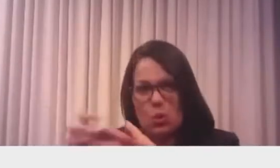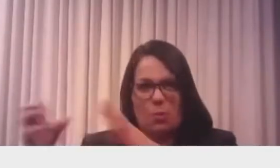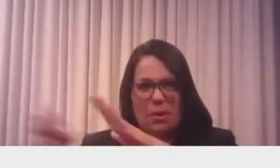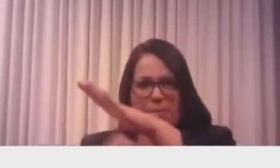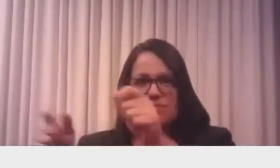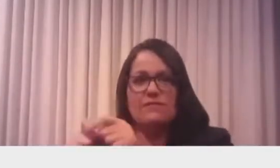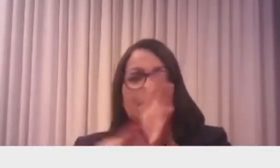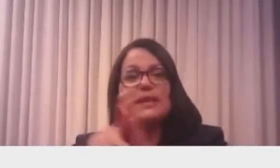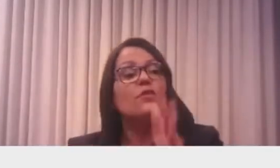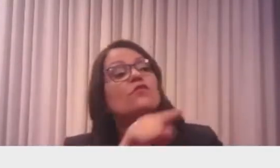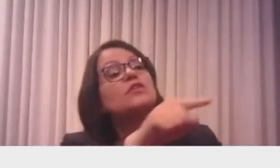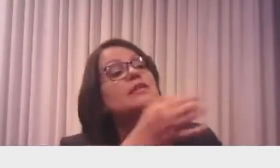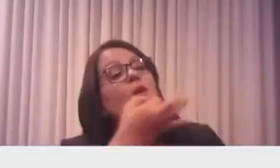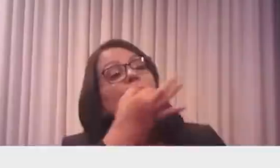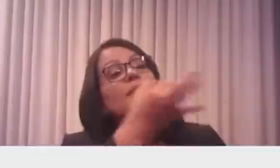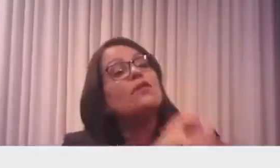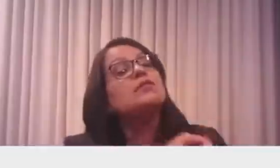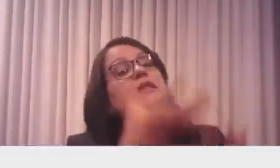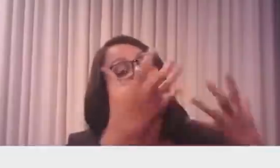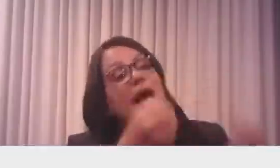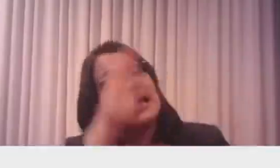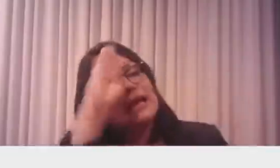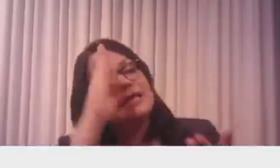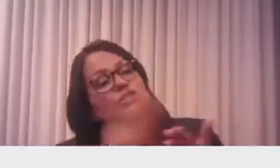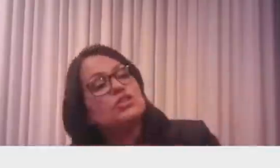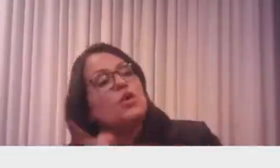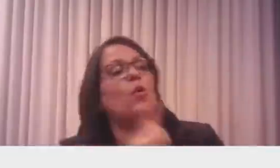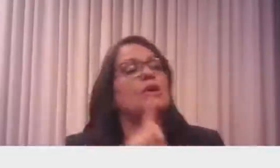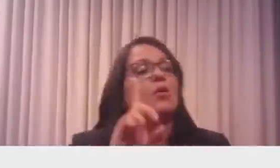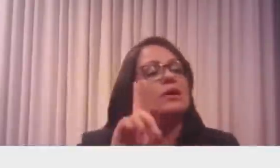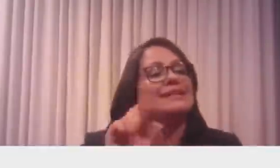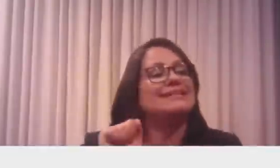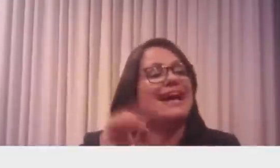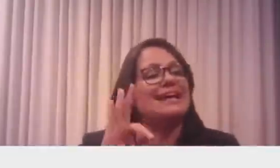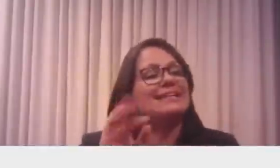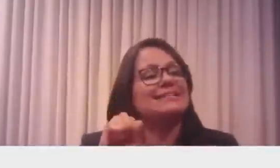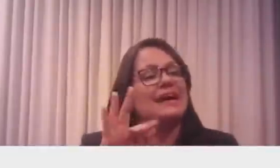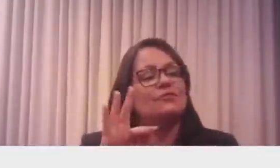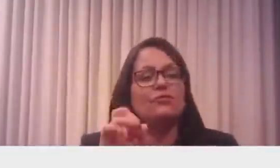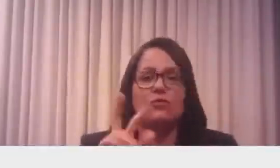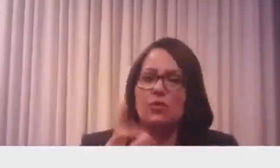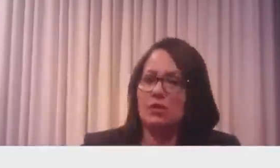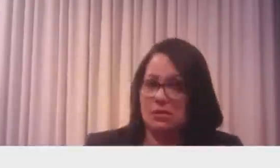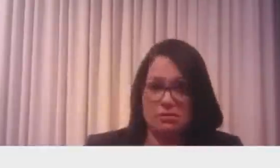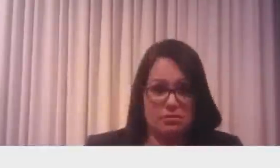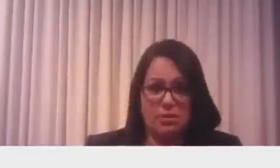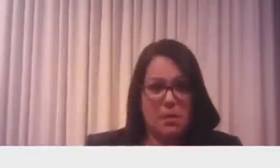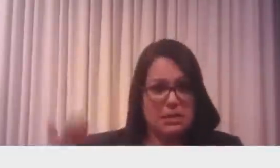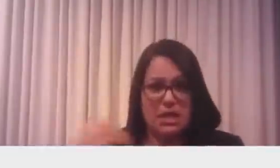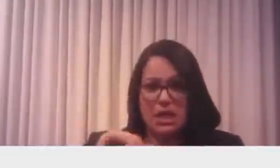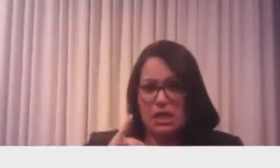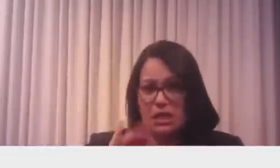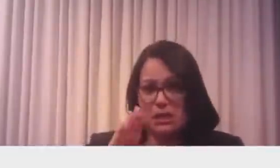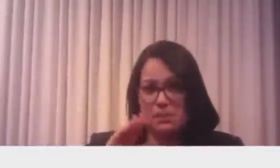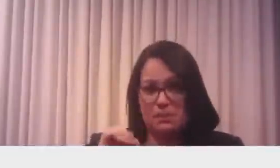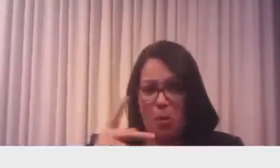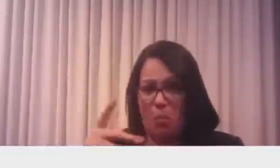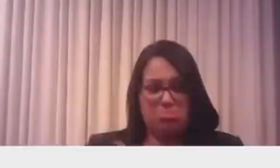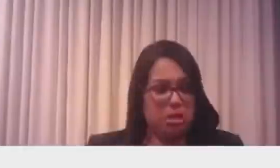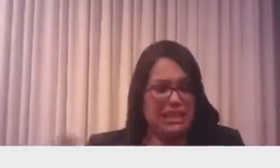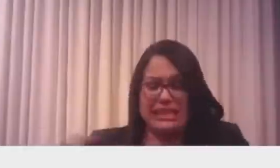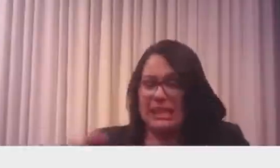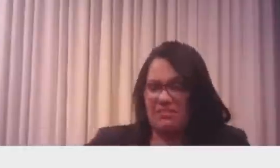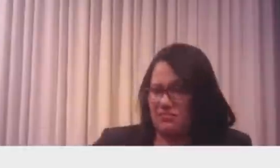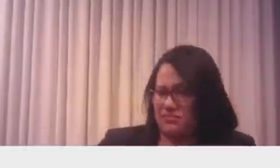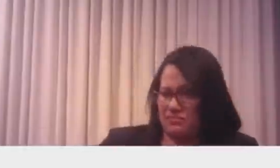É igual o Ibope no passado, faliu também, ninguém acreditava mais. O Datafolha é a mesma coisa. Não é só durante as eleições de